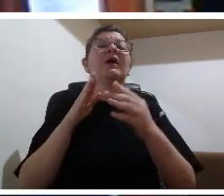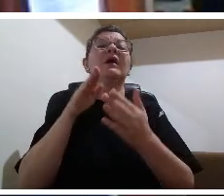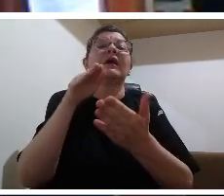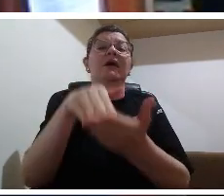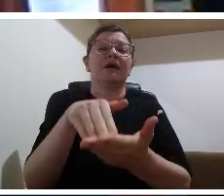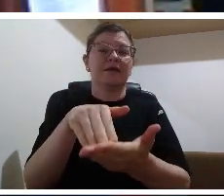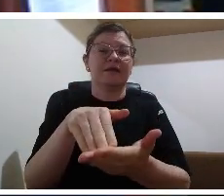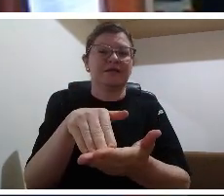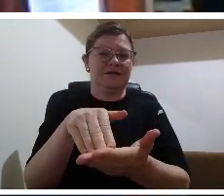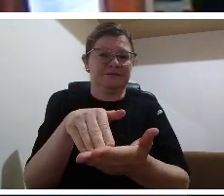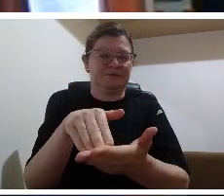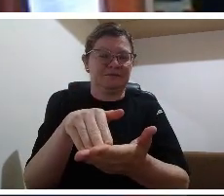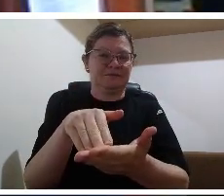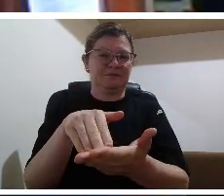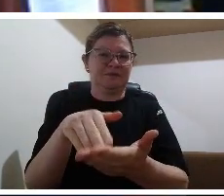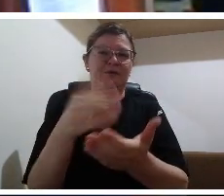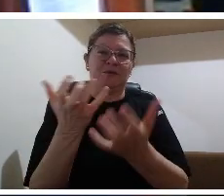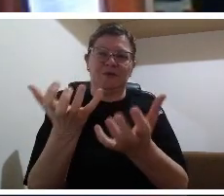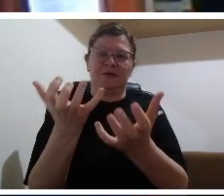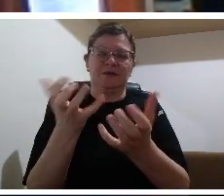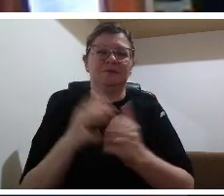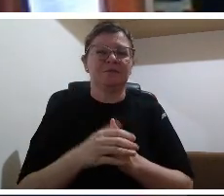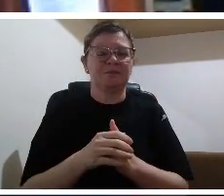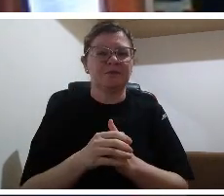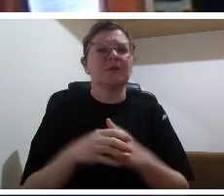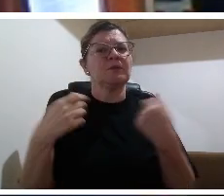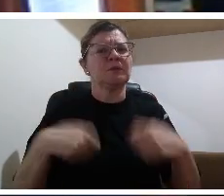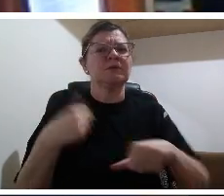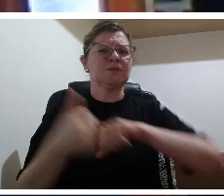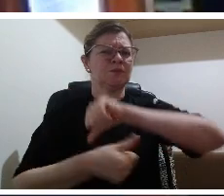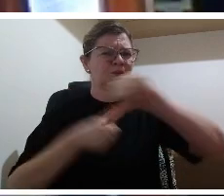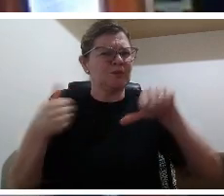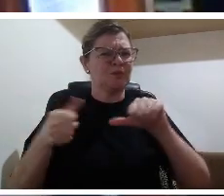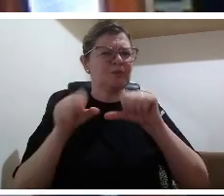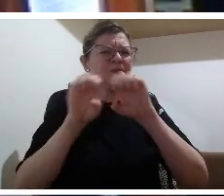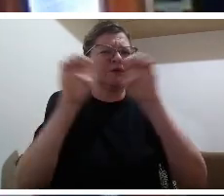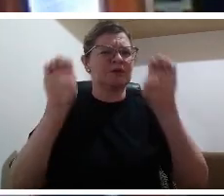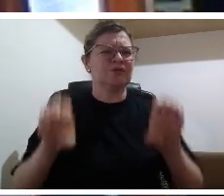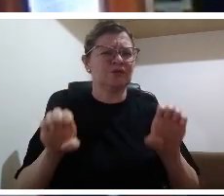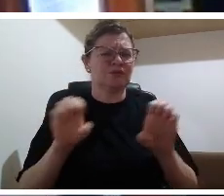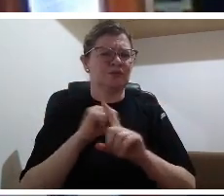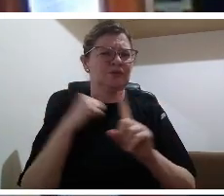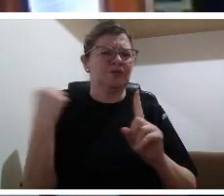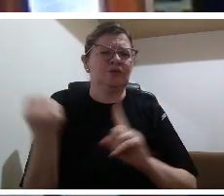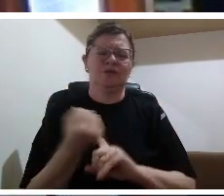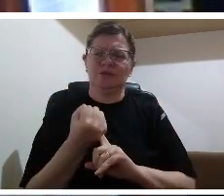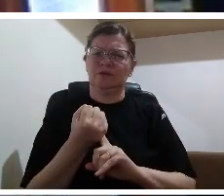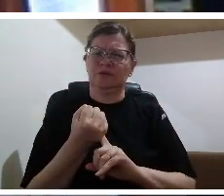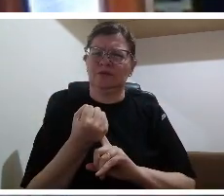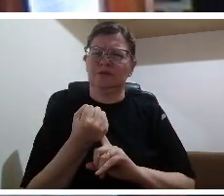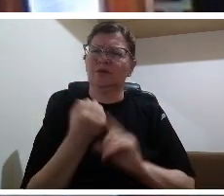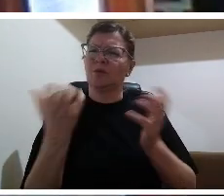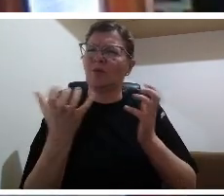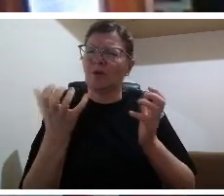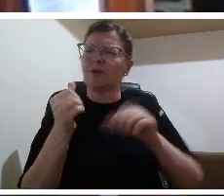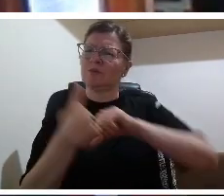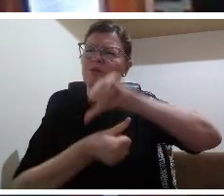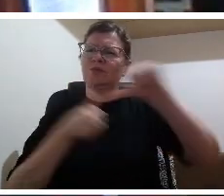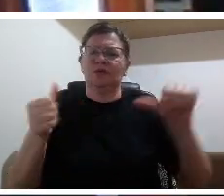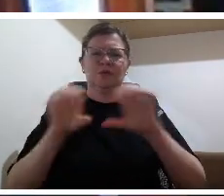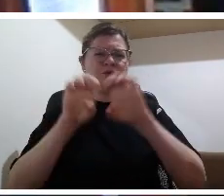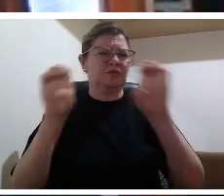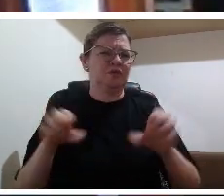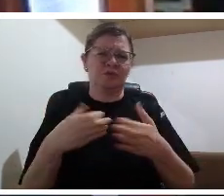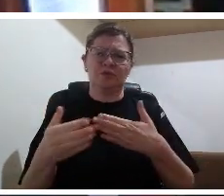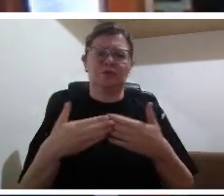uma estrutura ou qualquer coisa você tem que saber aonde você quer chegar então não adianta vamos formar para a mudança